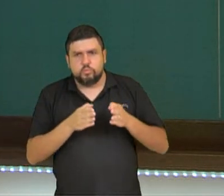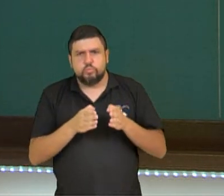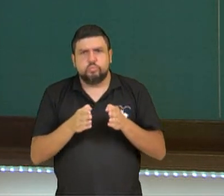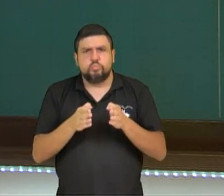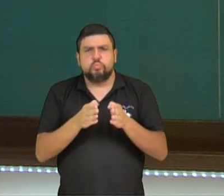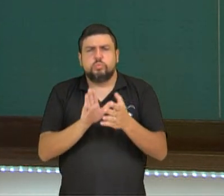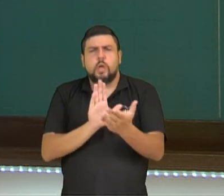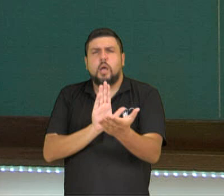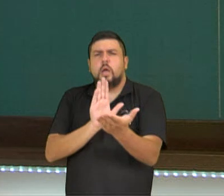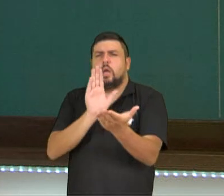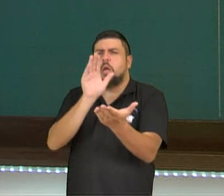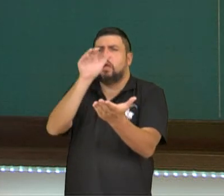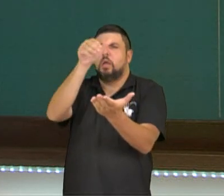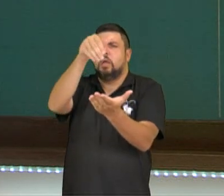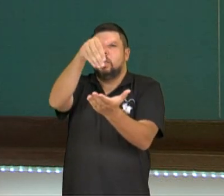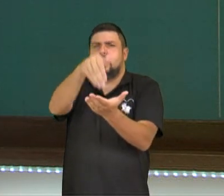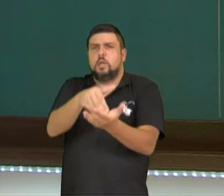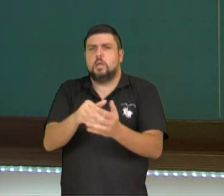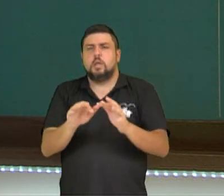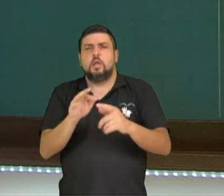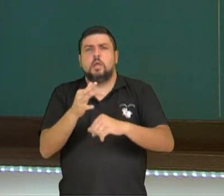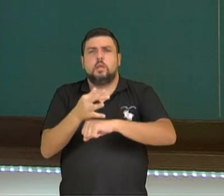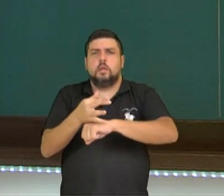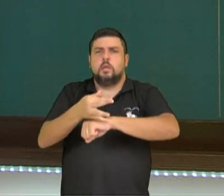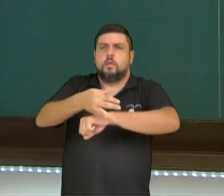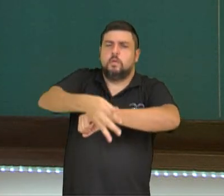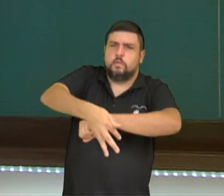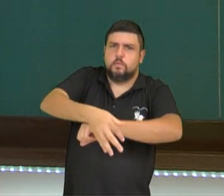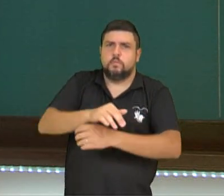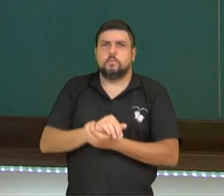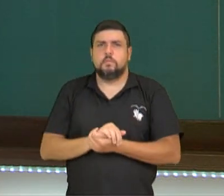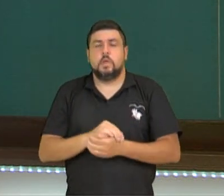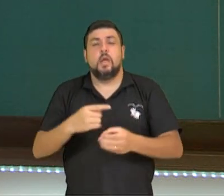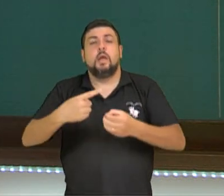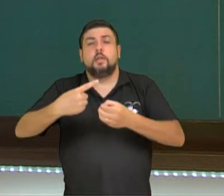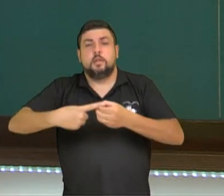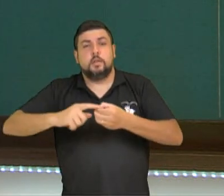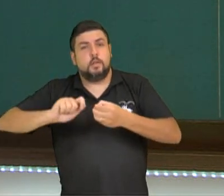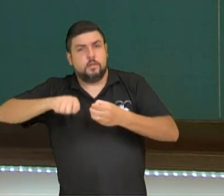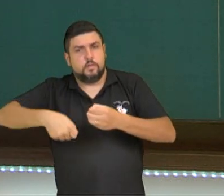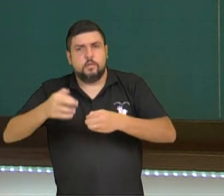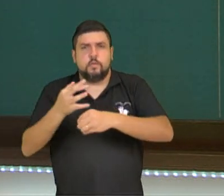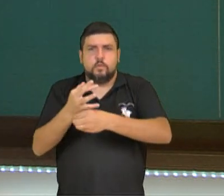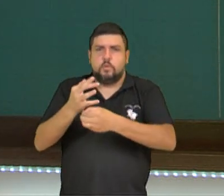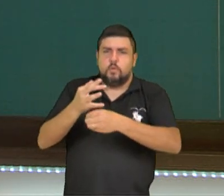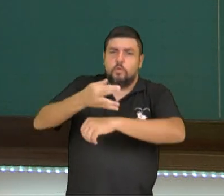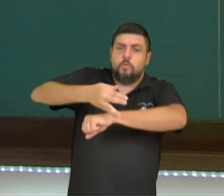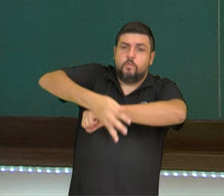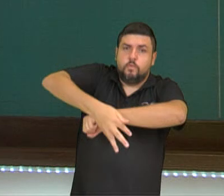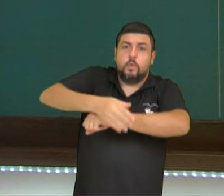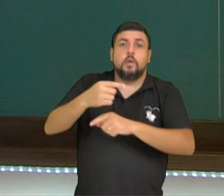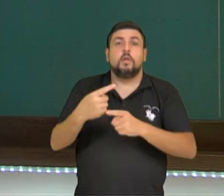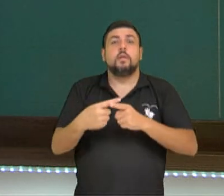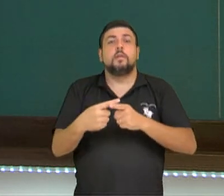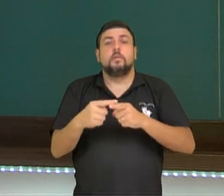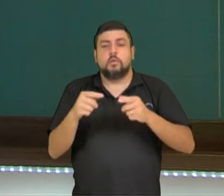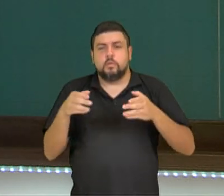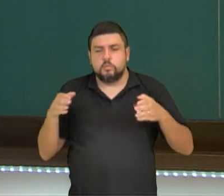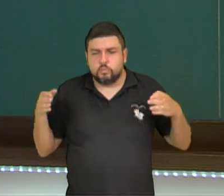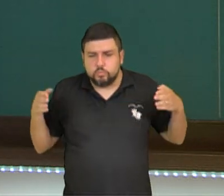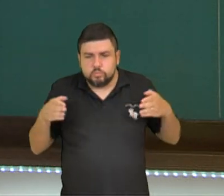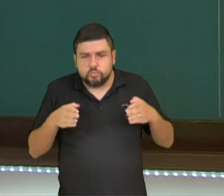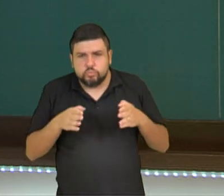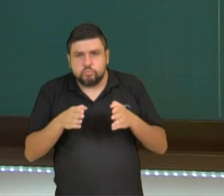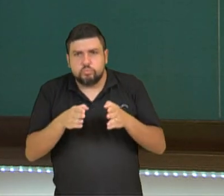de Foz do Iguaçu. A cidade recebe esse nome justamente por estar no final do rio Iguaçu